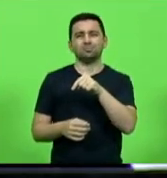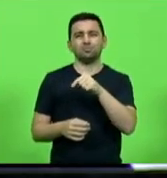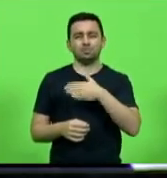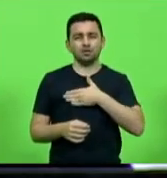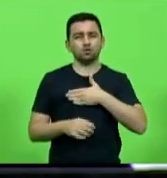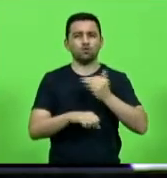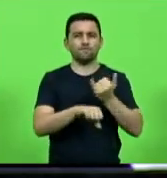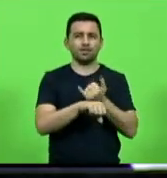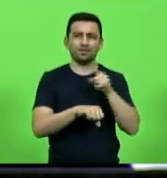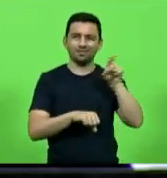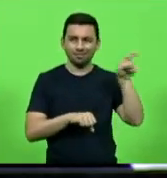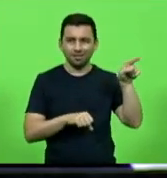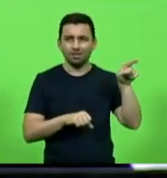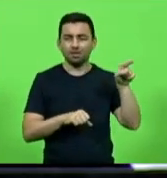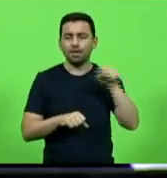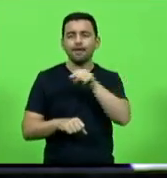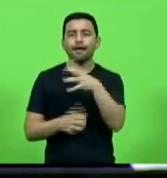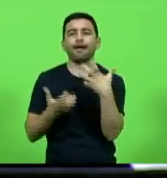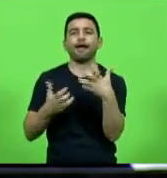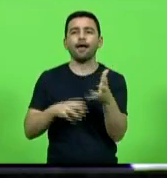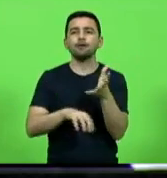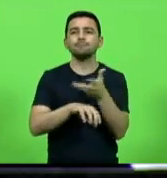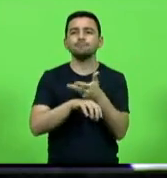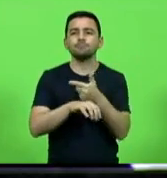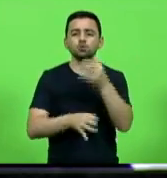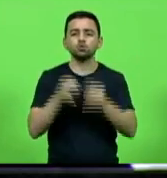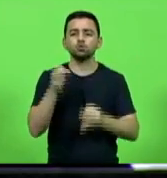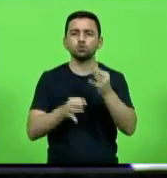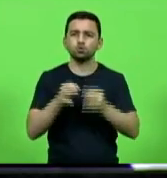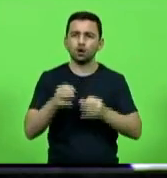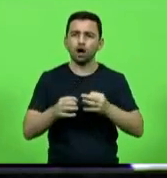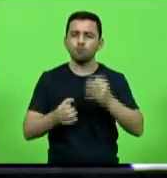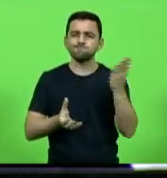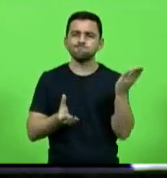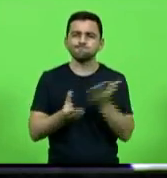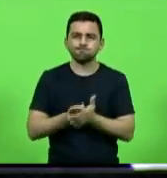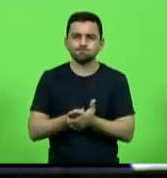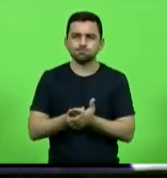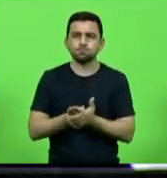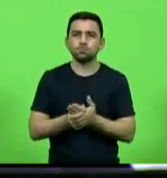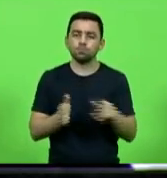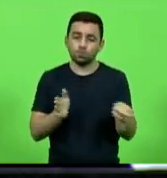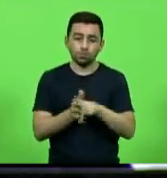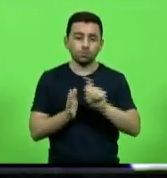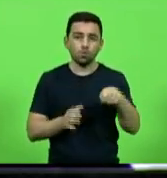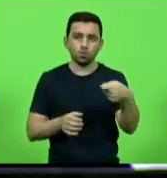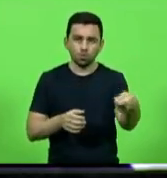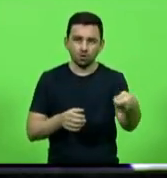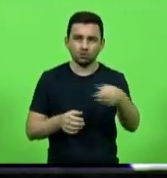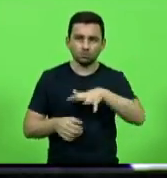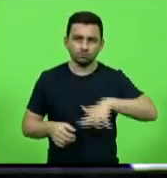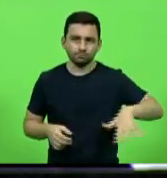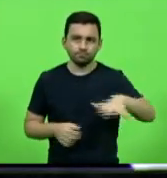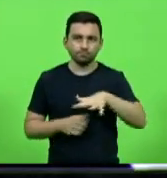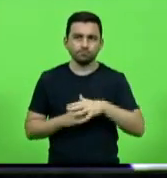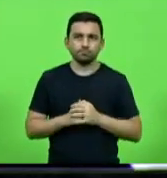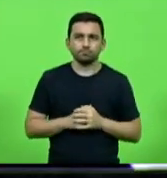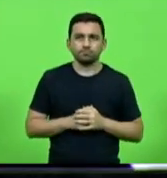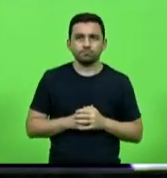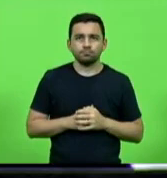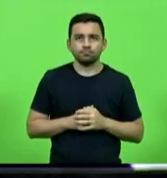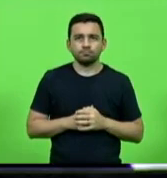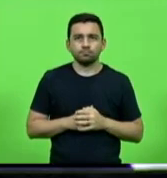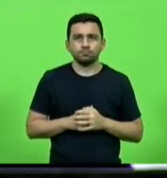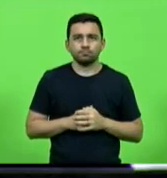tinha pressa para julgar o processo dos procuradores pautaram